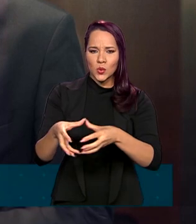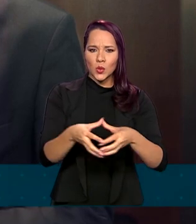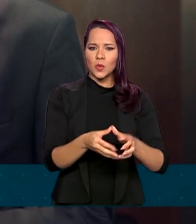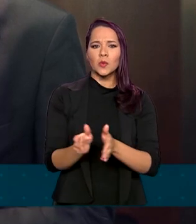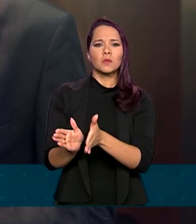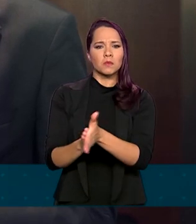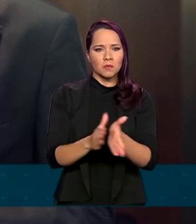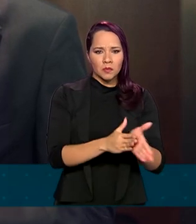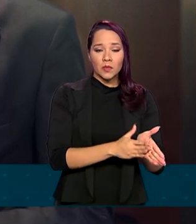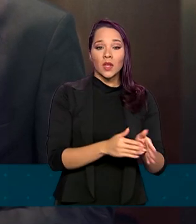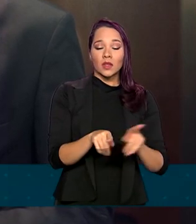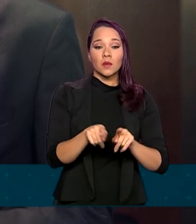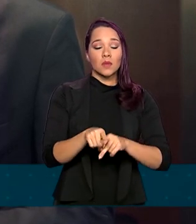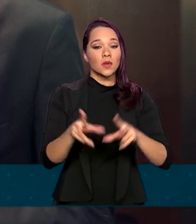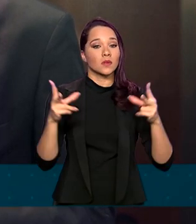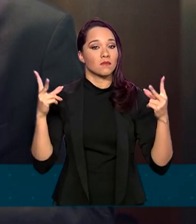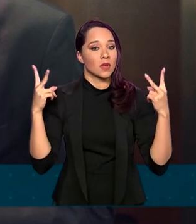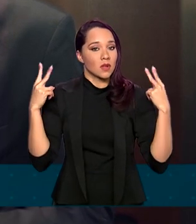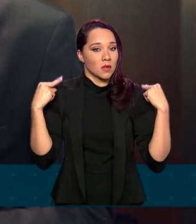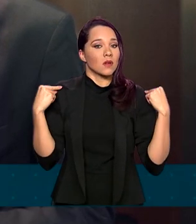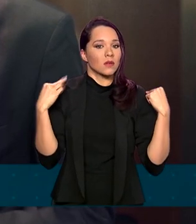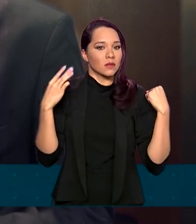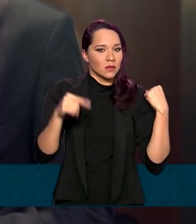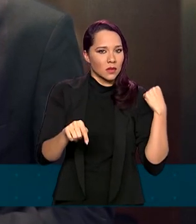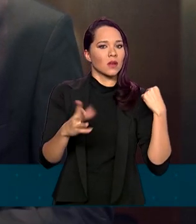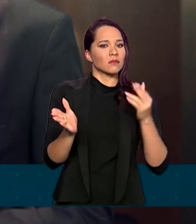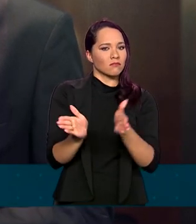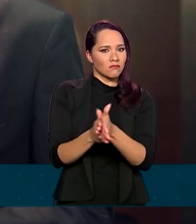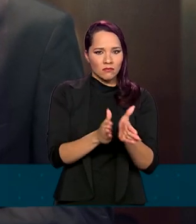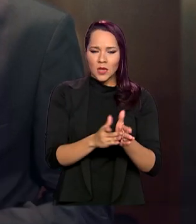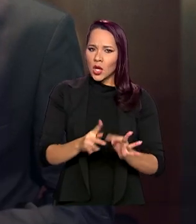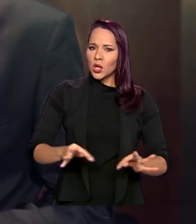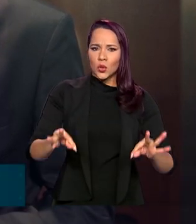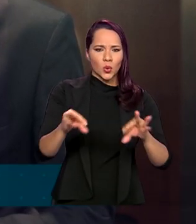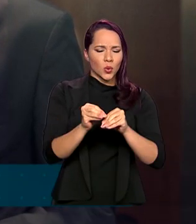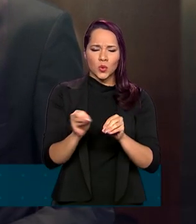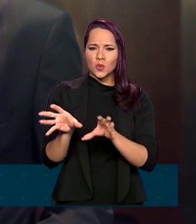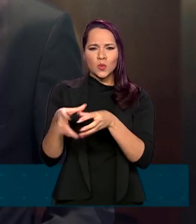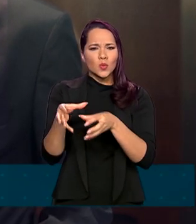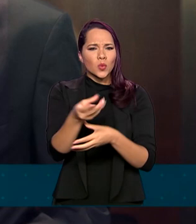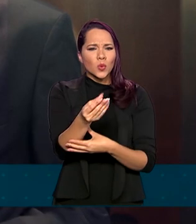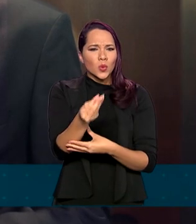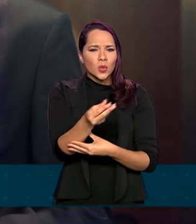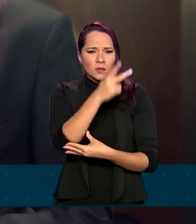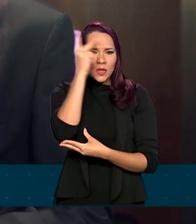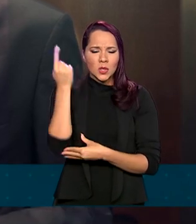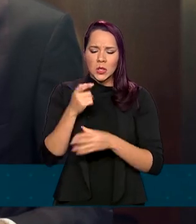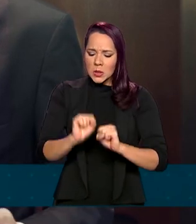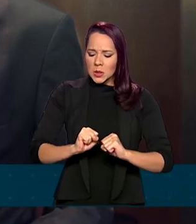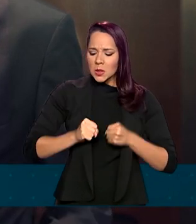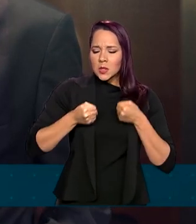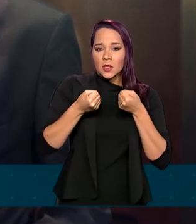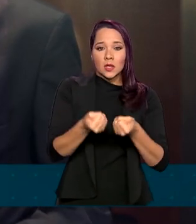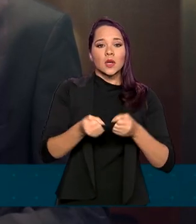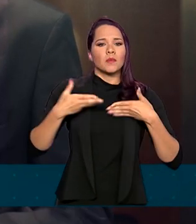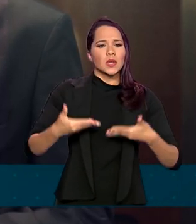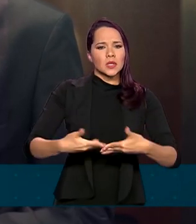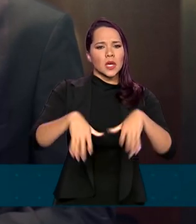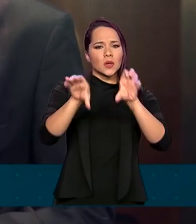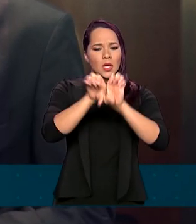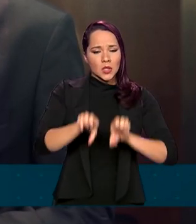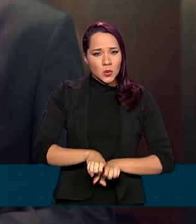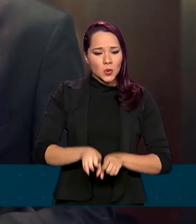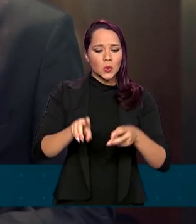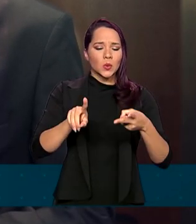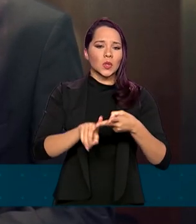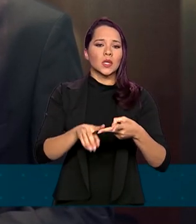pilotos, toda a equipe que ajudou na armação desses voos. Foi um esforço de muita gente, Ministério da Infraestrutura, Ministério da Saúde também